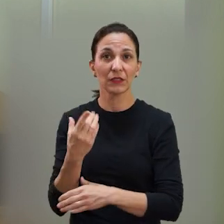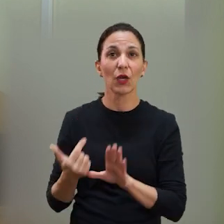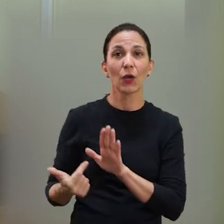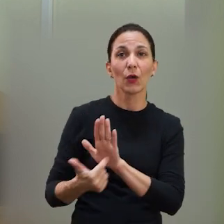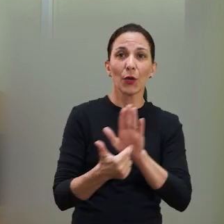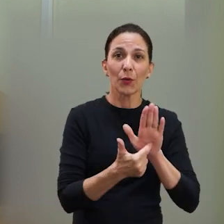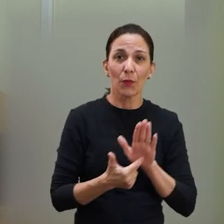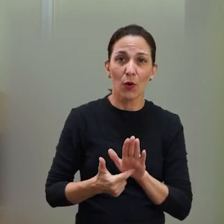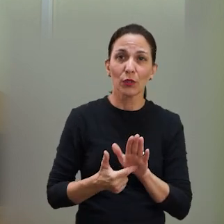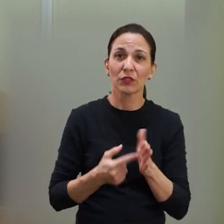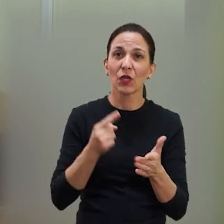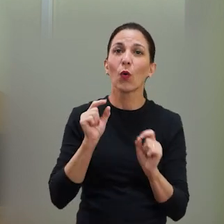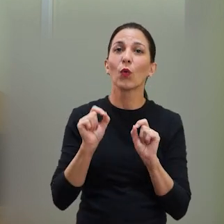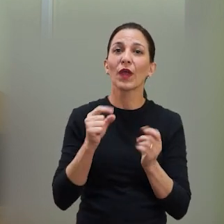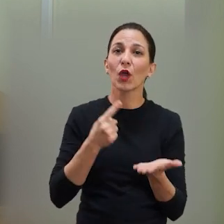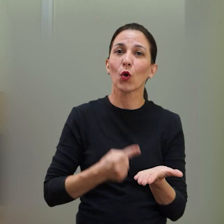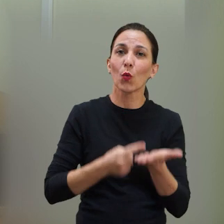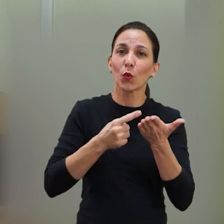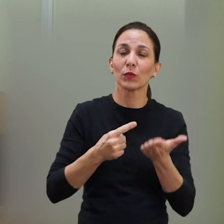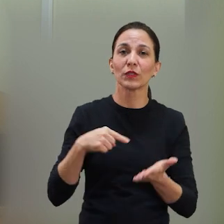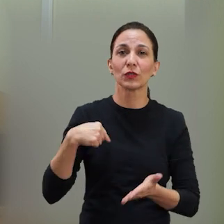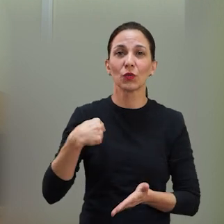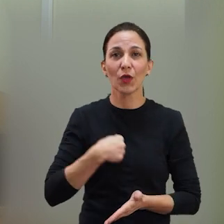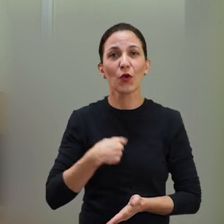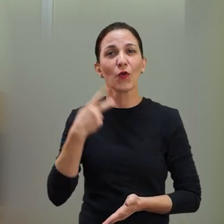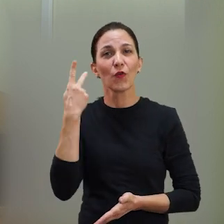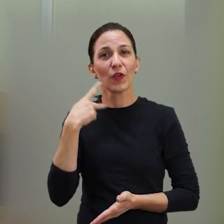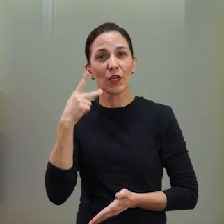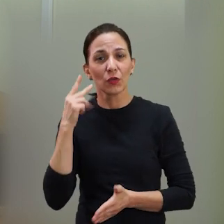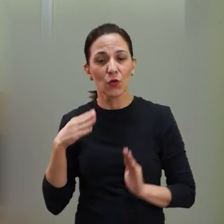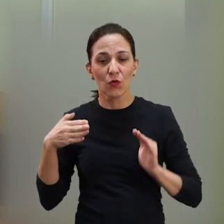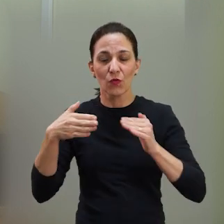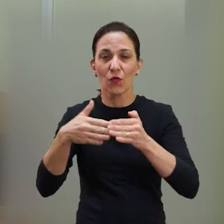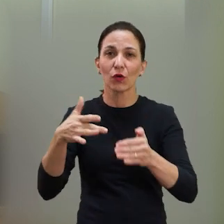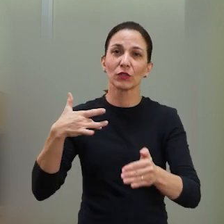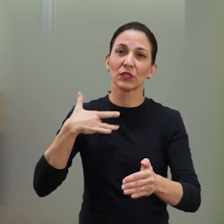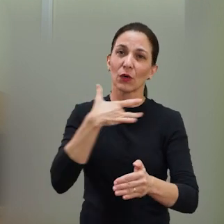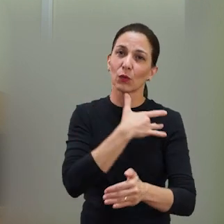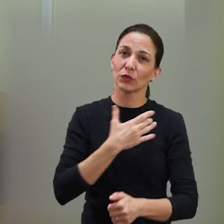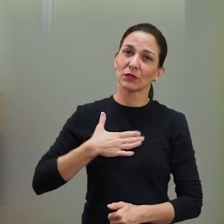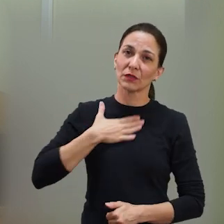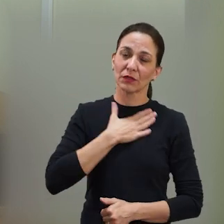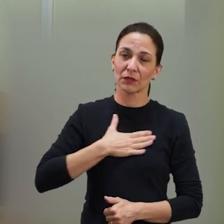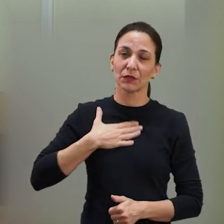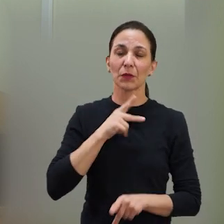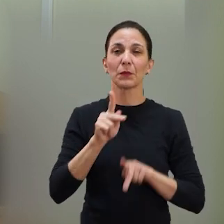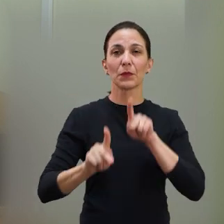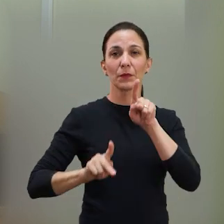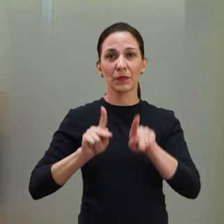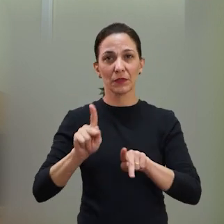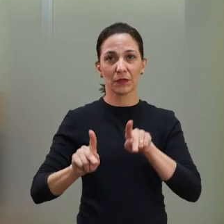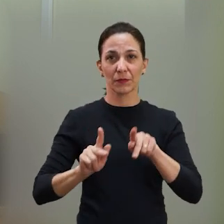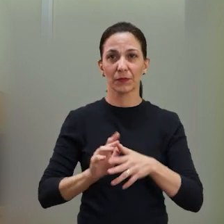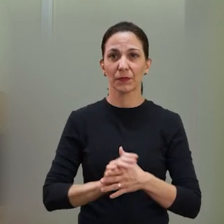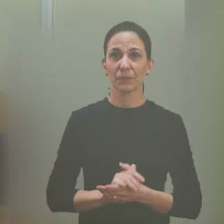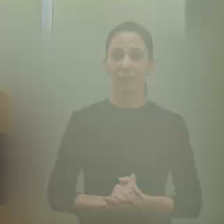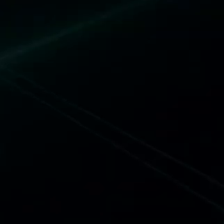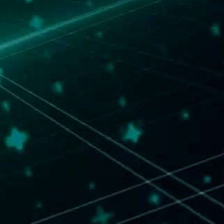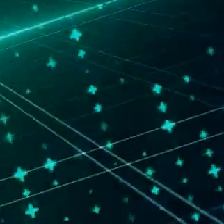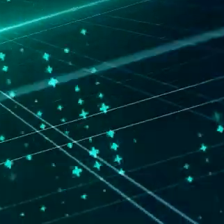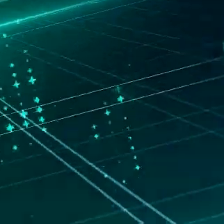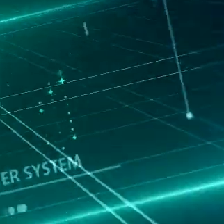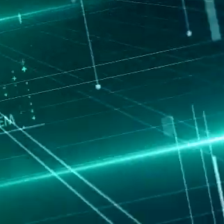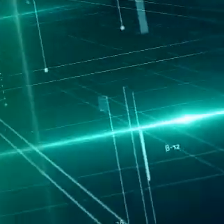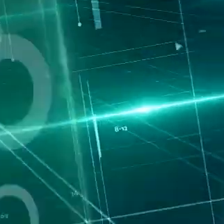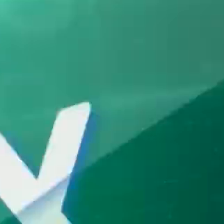Isso mostra, mais uma vez, o compromisso do nosso mandato para a saúde e o bem-estar da população.